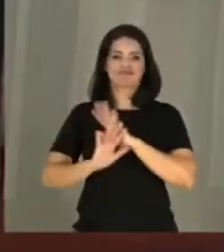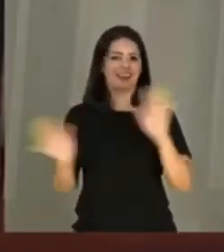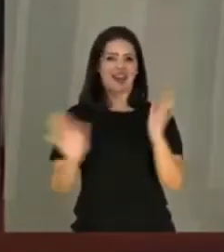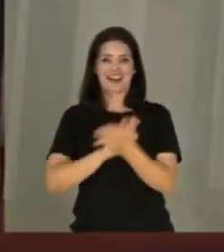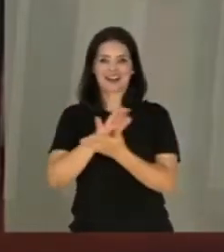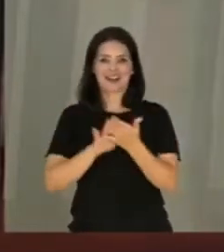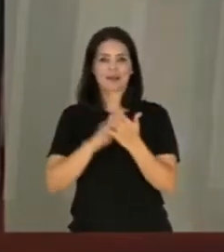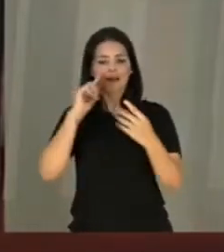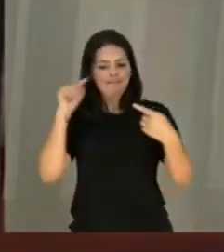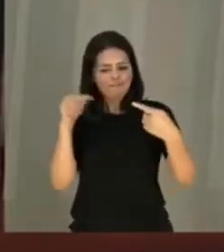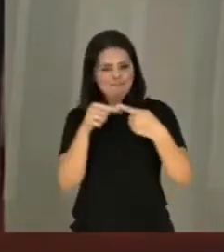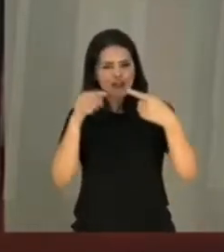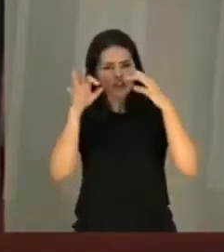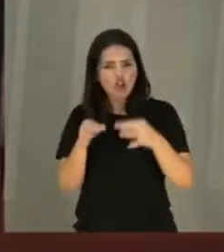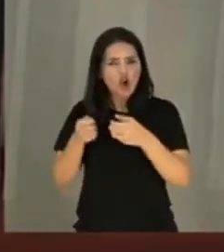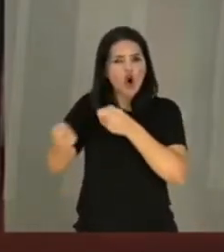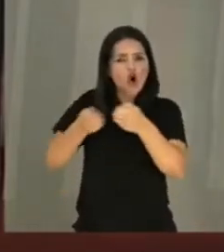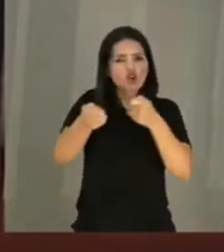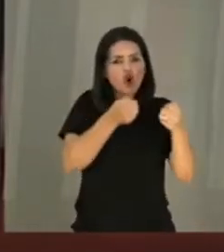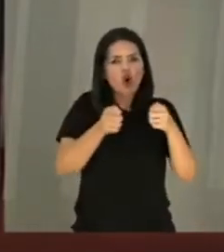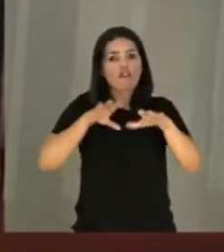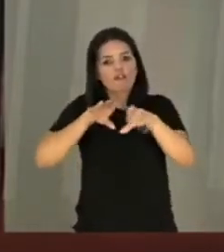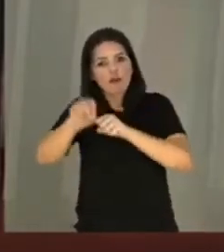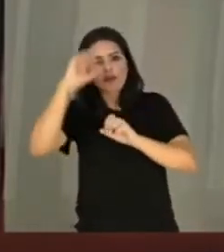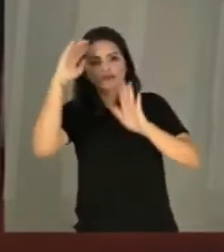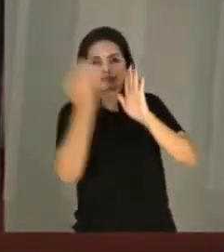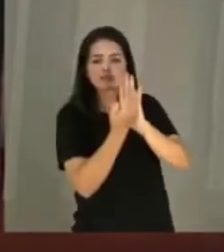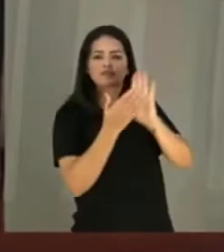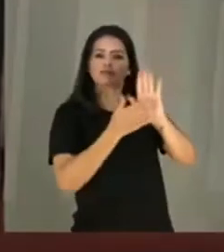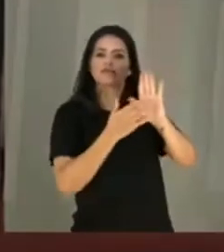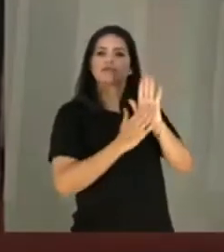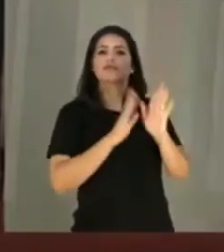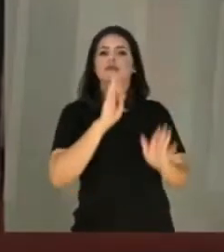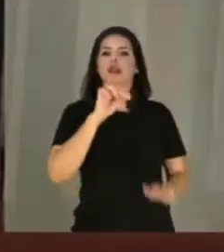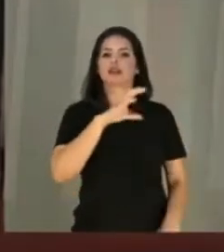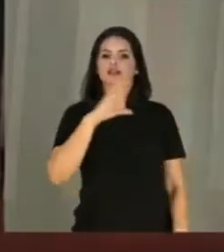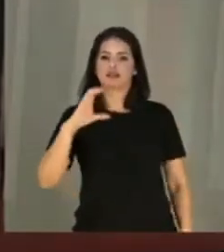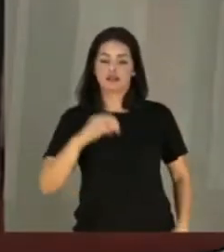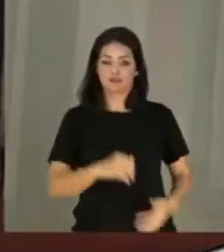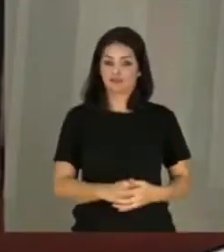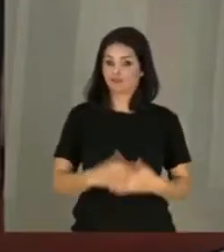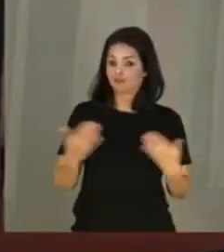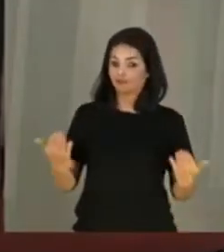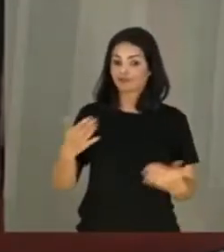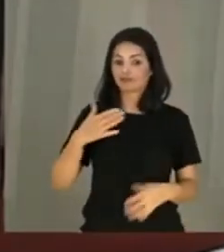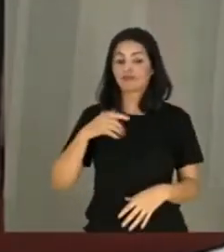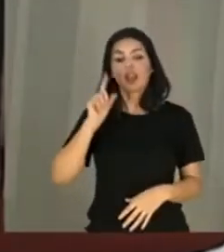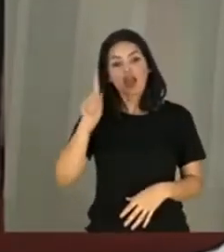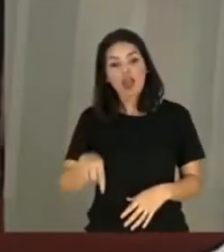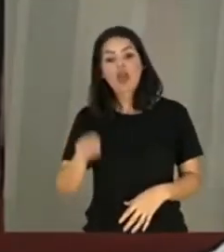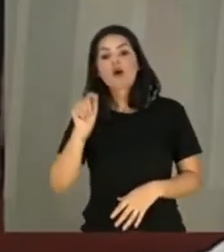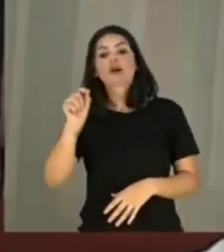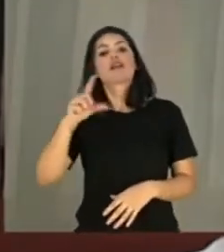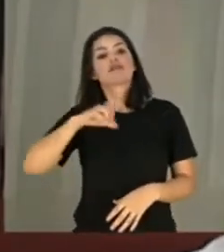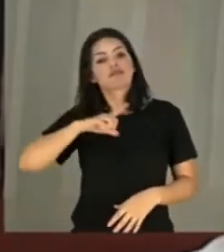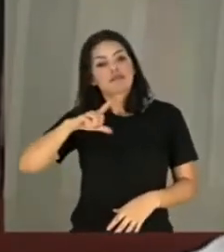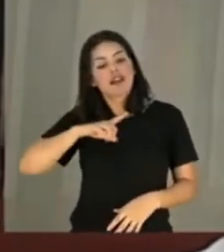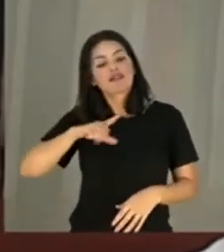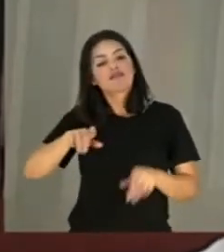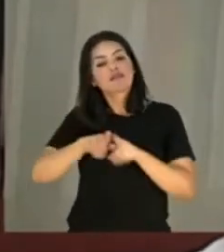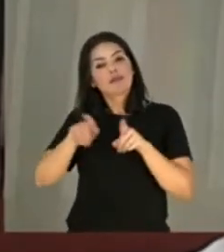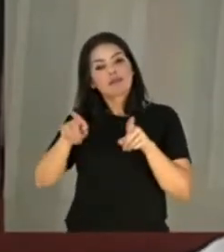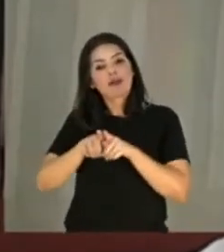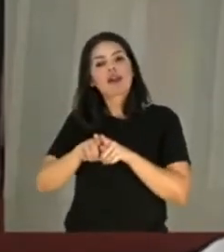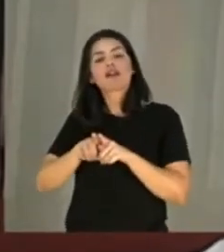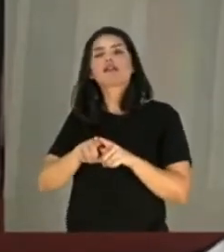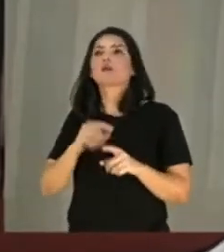de professores, novamente ao cumprimento da BNCC. Como embocadura de tal processo prescritivo, temos ainda a